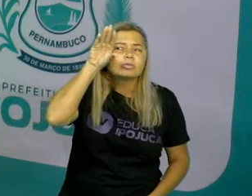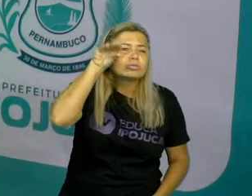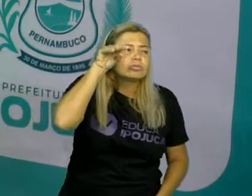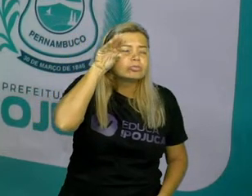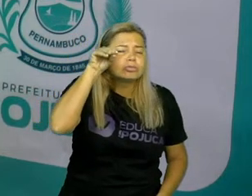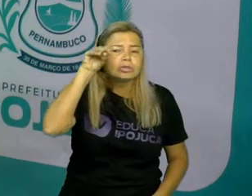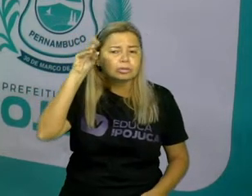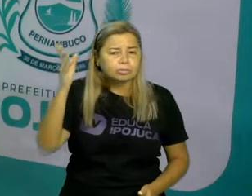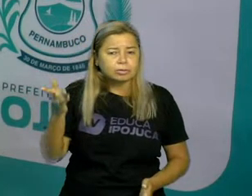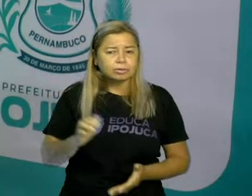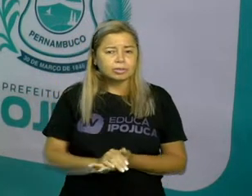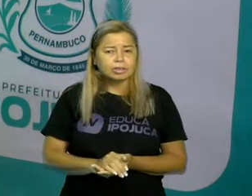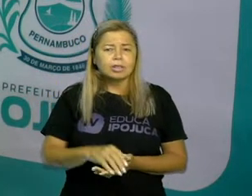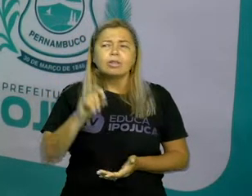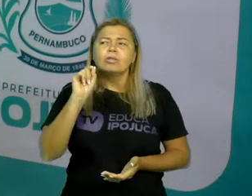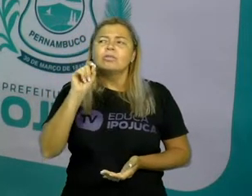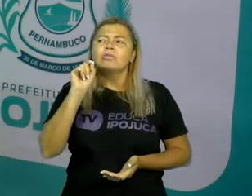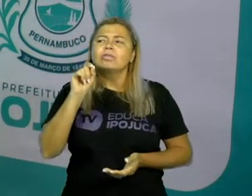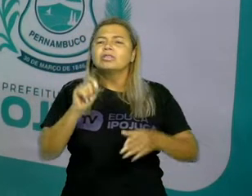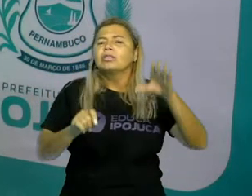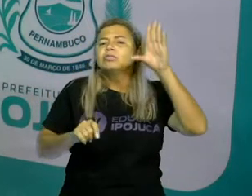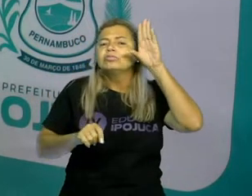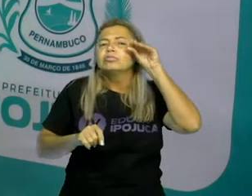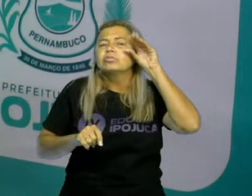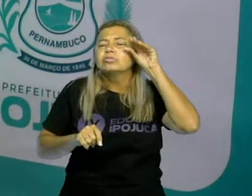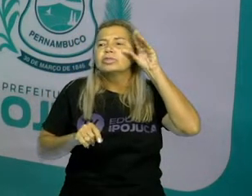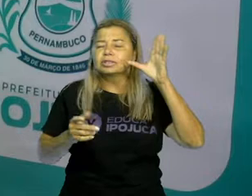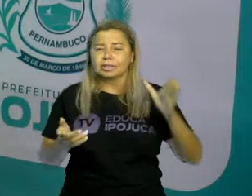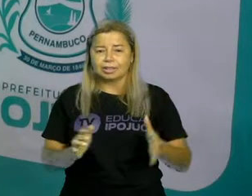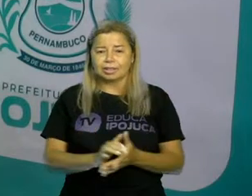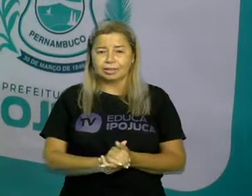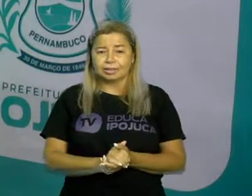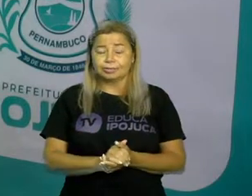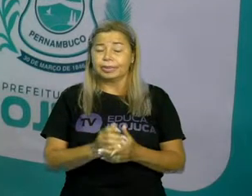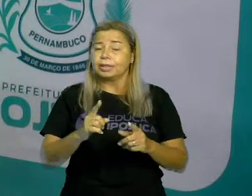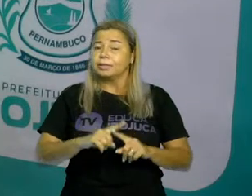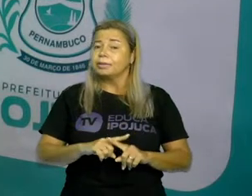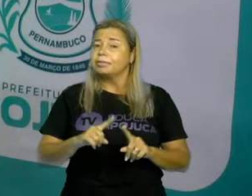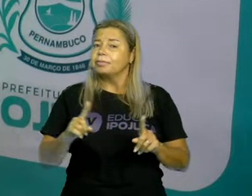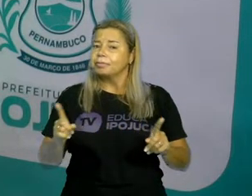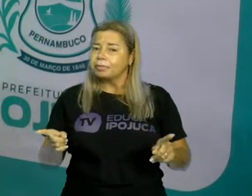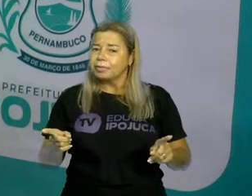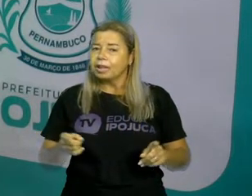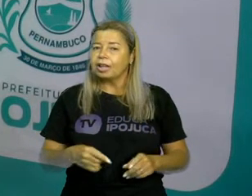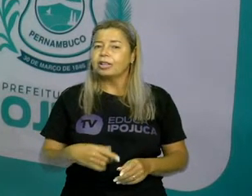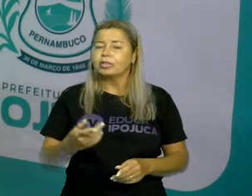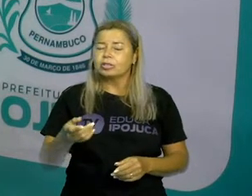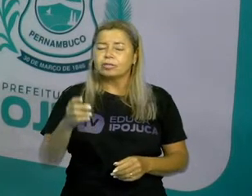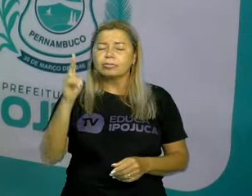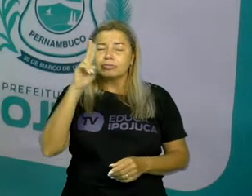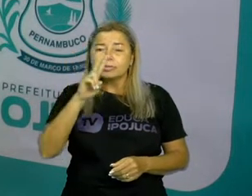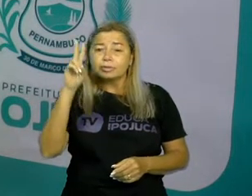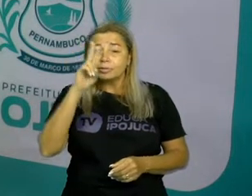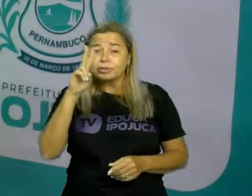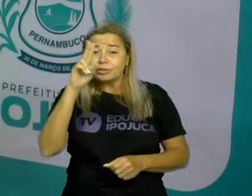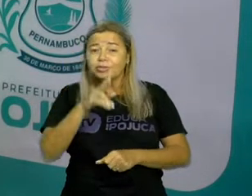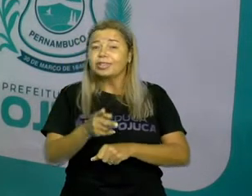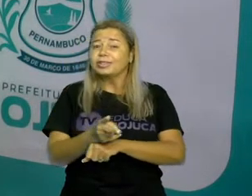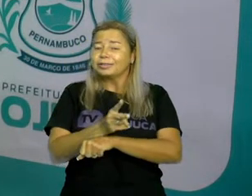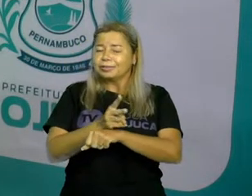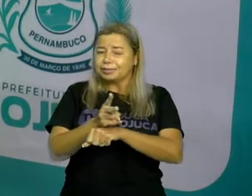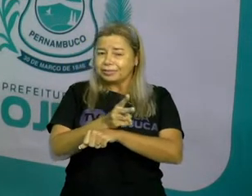O que é curiosidade? Mas antes de falarmos sobre isso, vamos assistir a um videozinho?